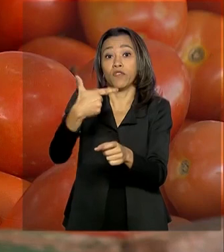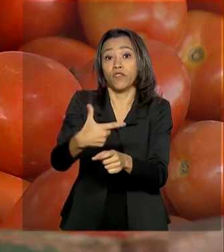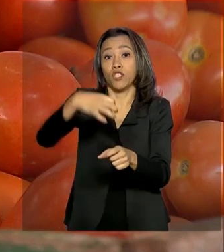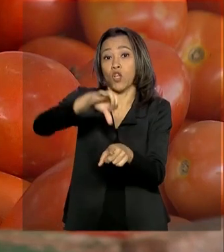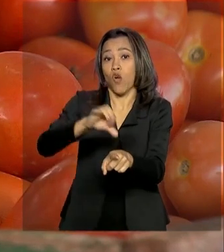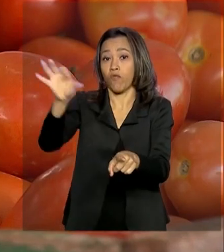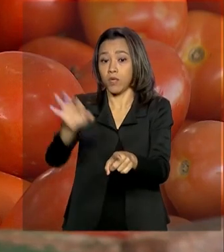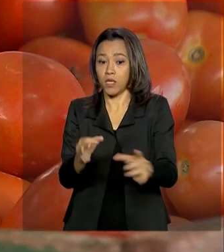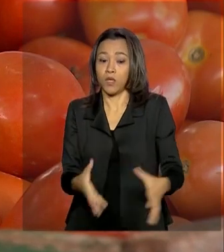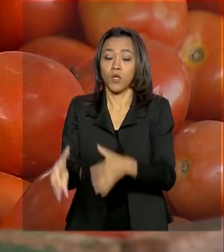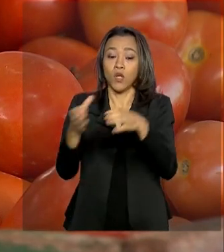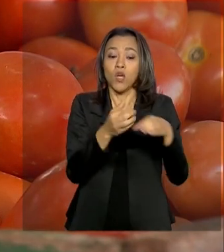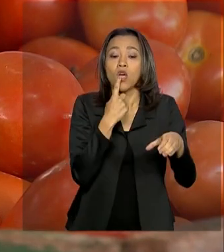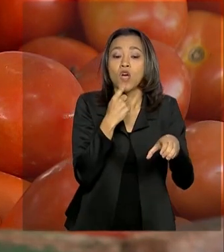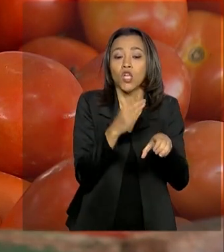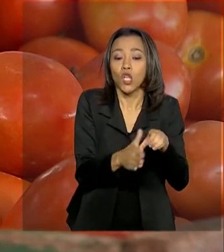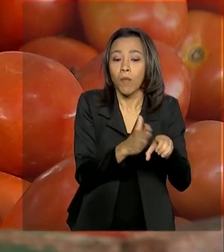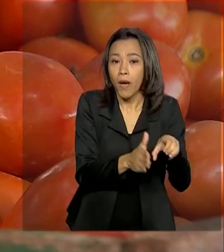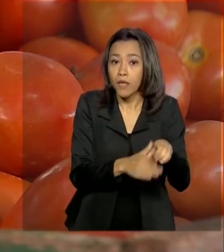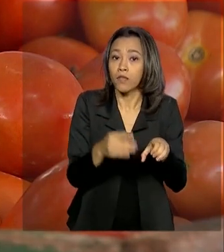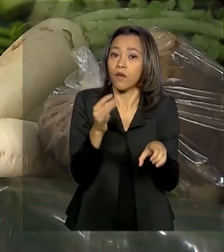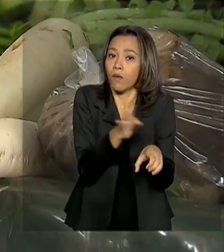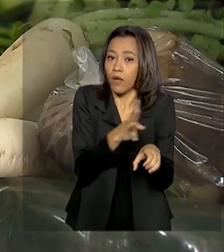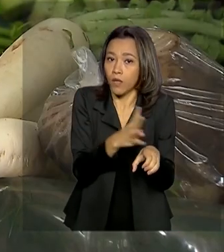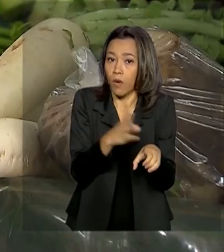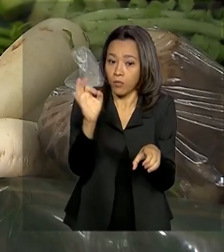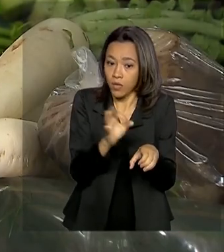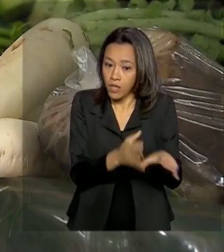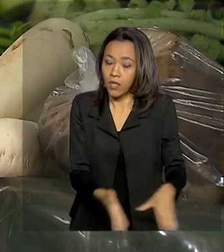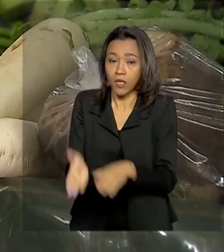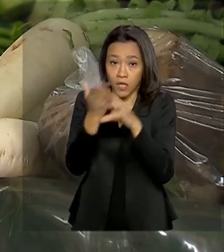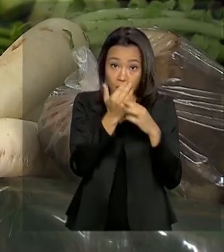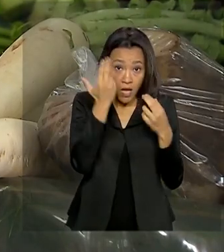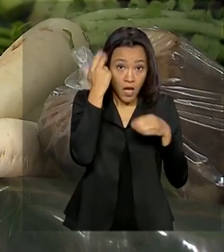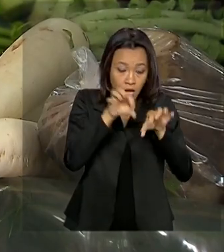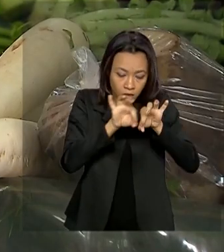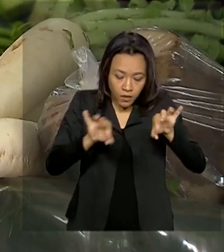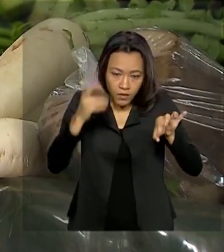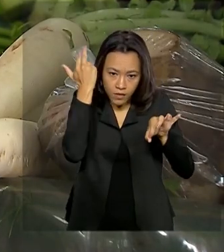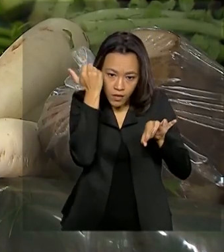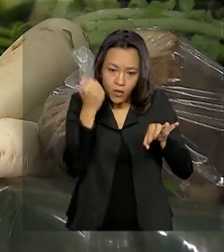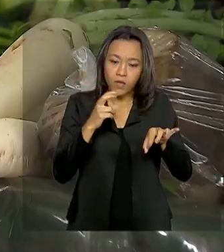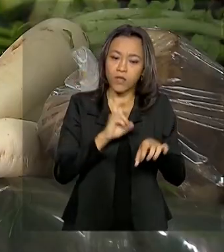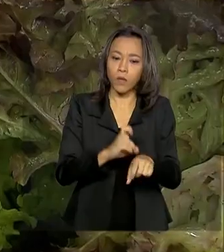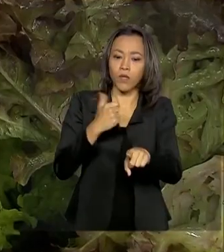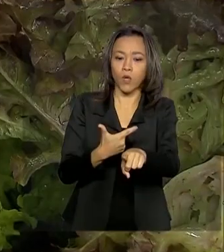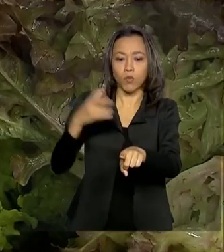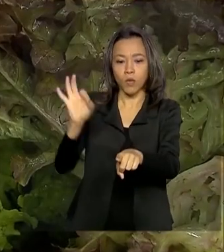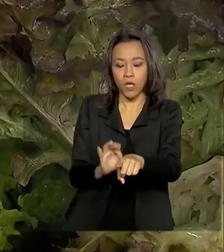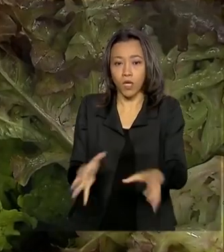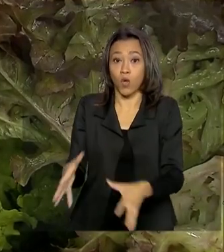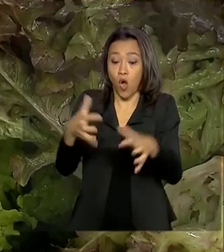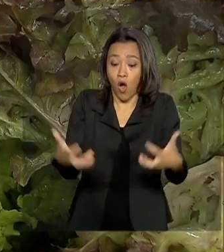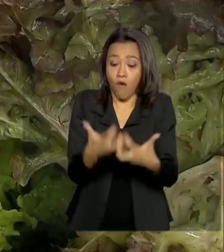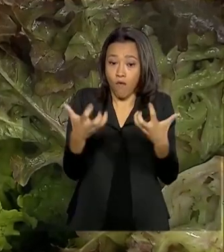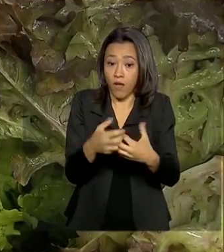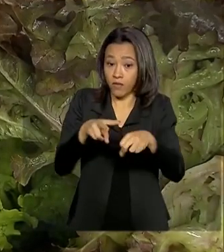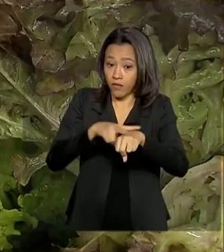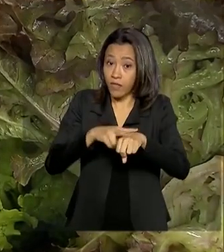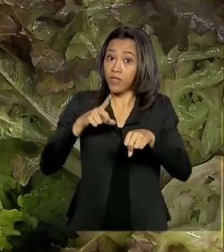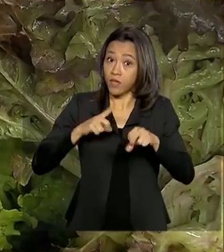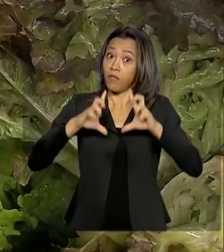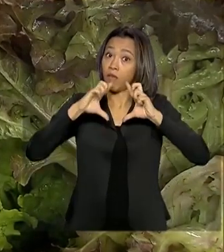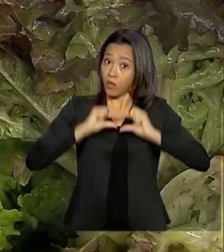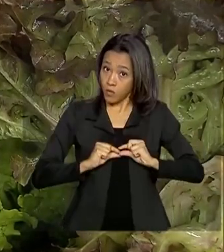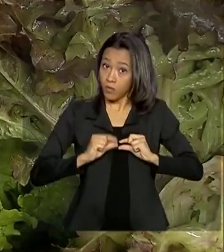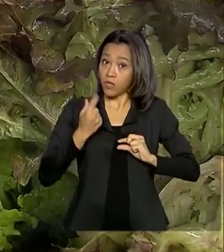o do tomate de 44%, o da cenoura chegou a 52%. Já a alface teve queda de